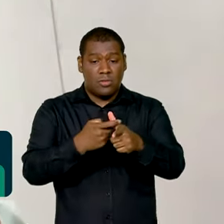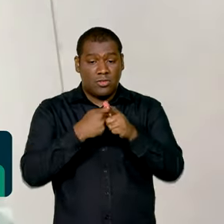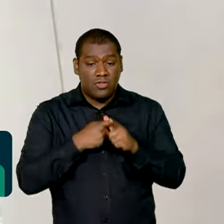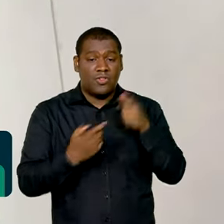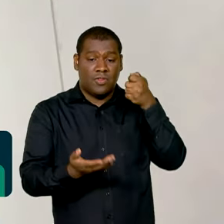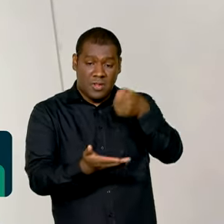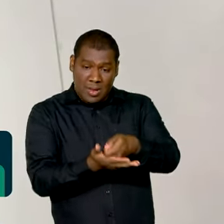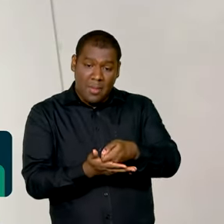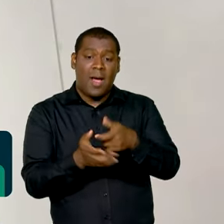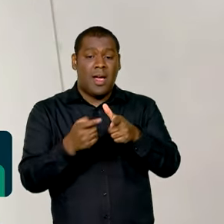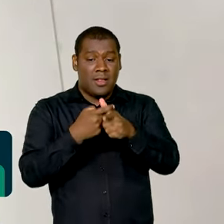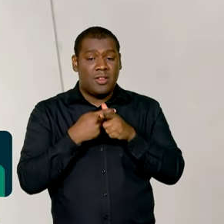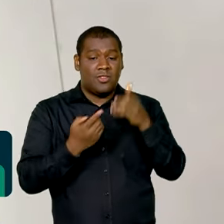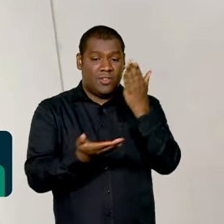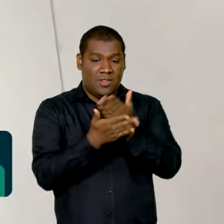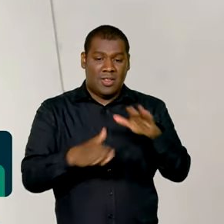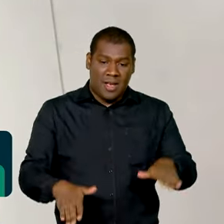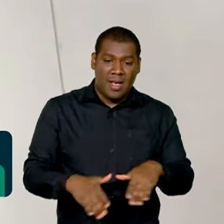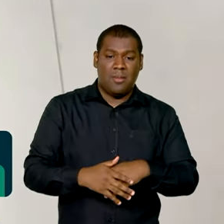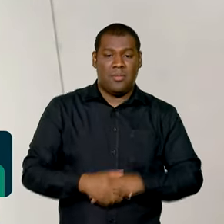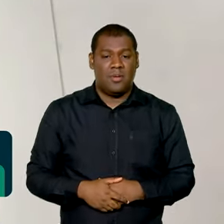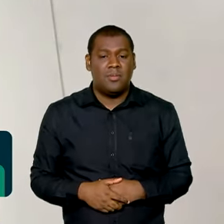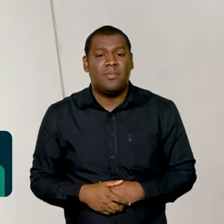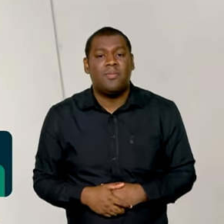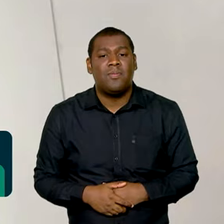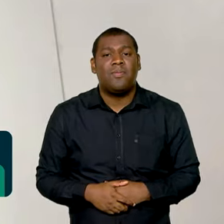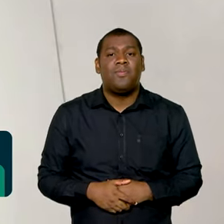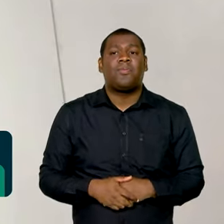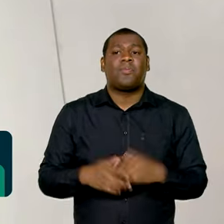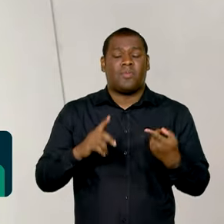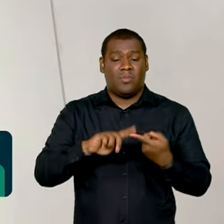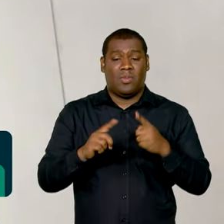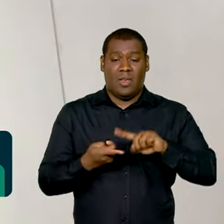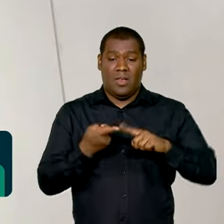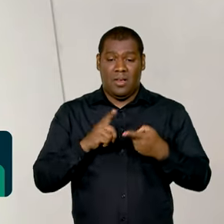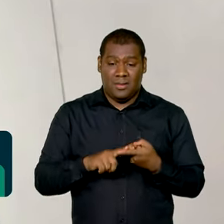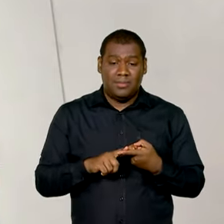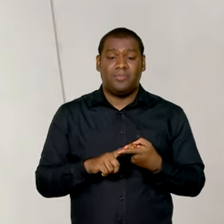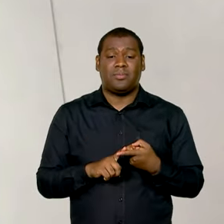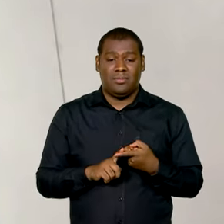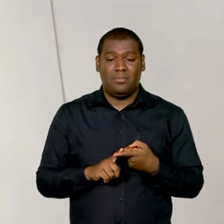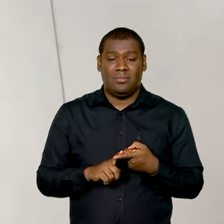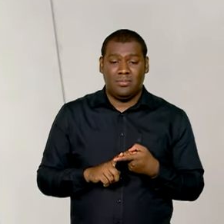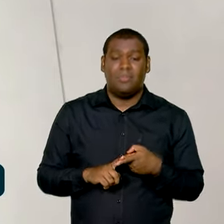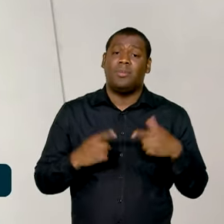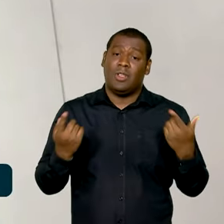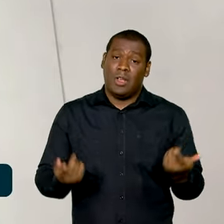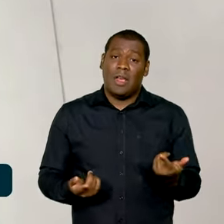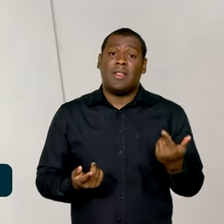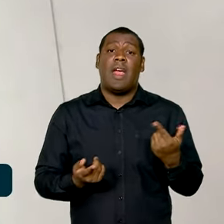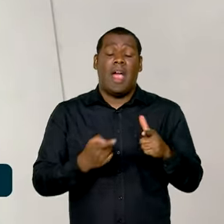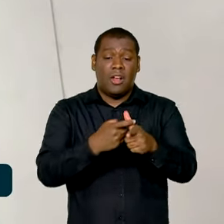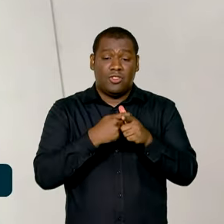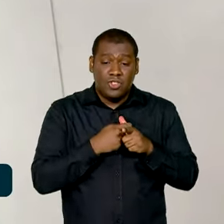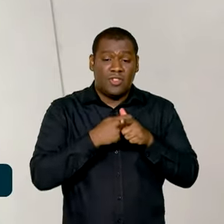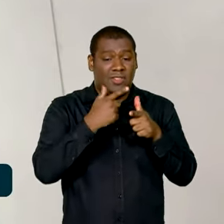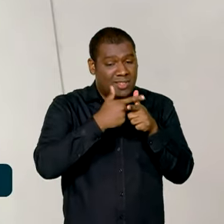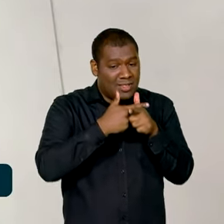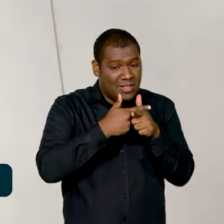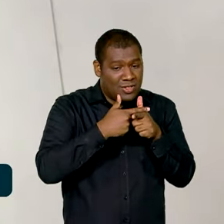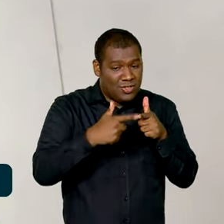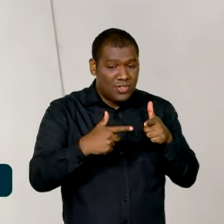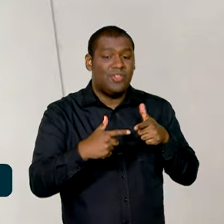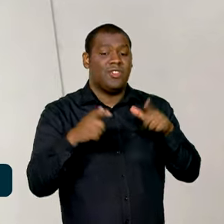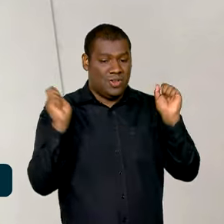a soma dessas dívidas e renegociar com uma opção de parcelamento que ele soma todas as